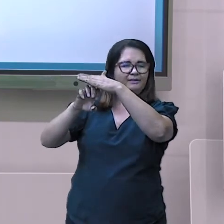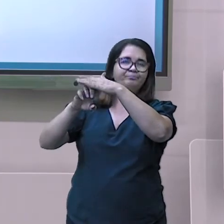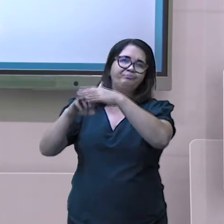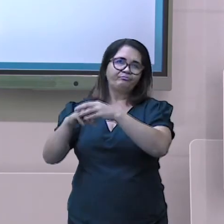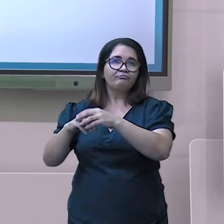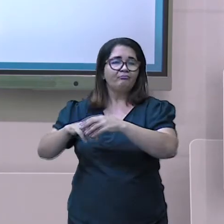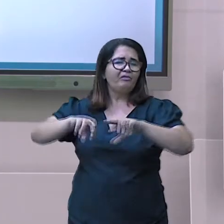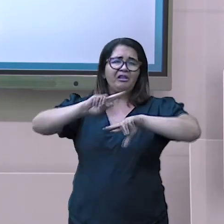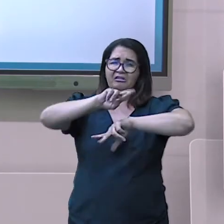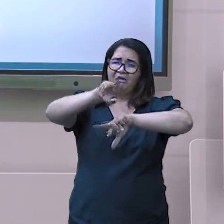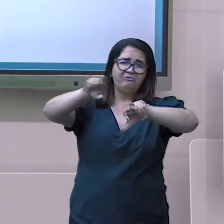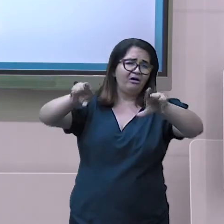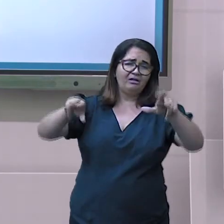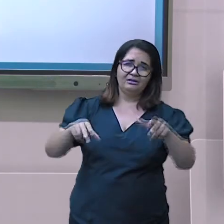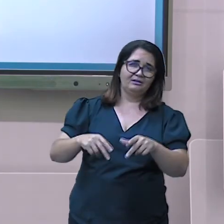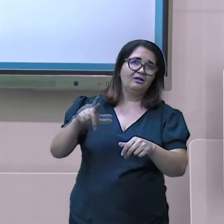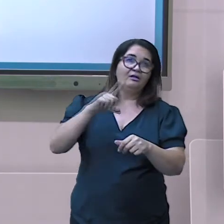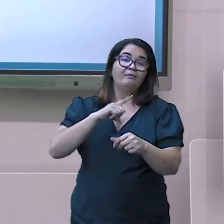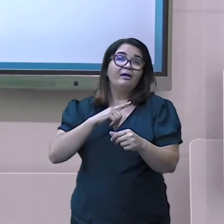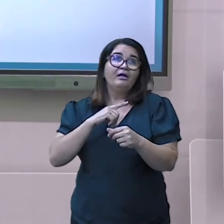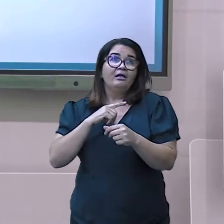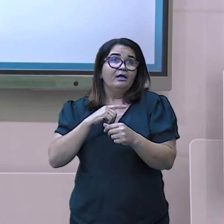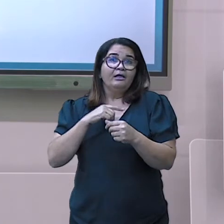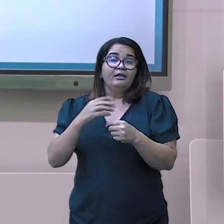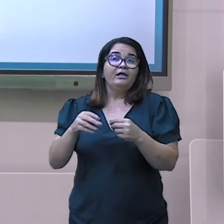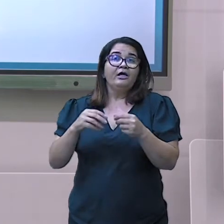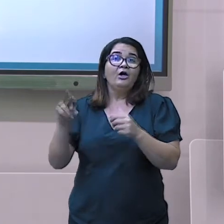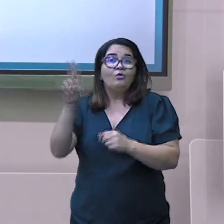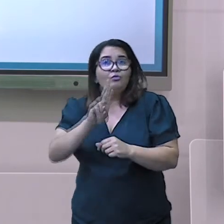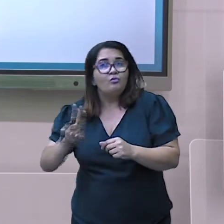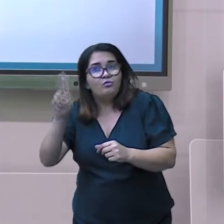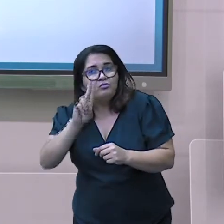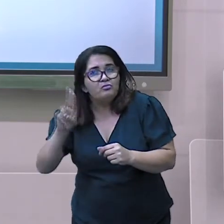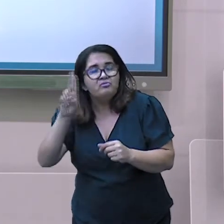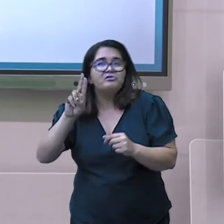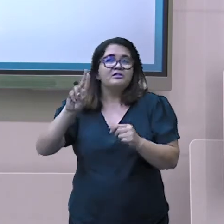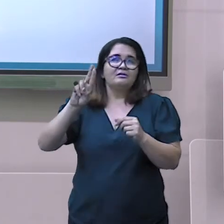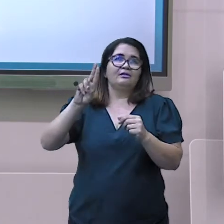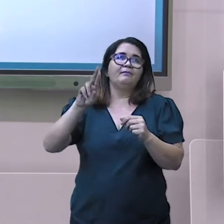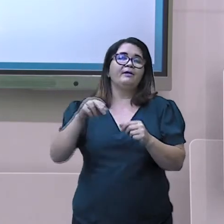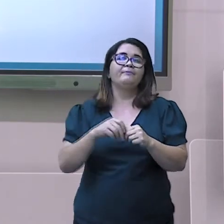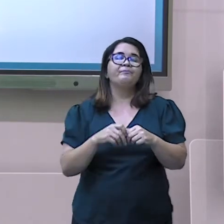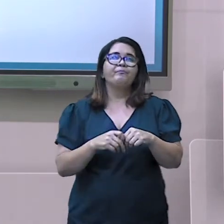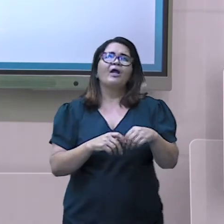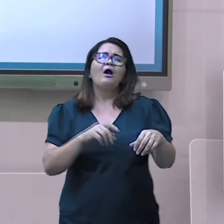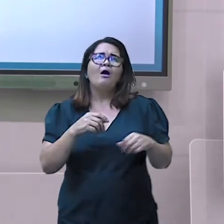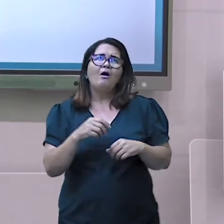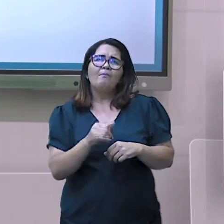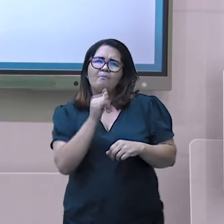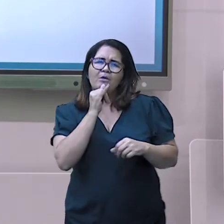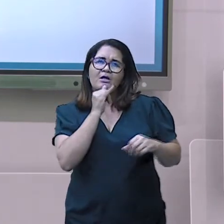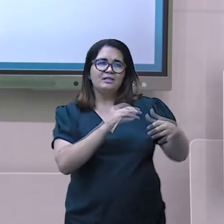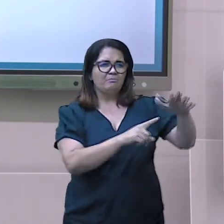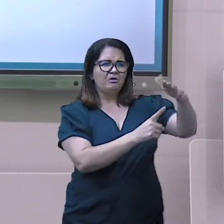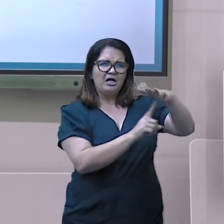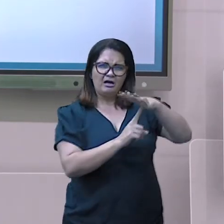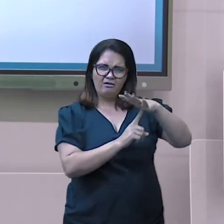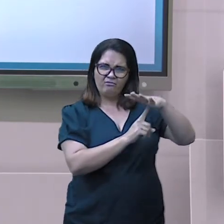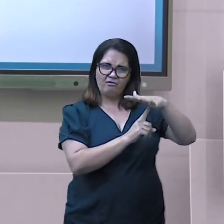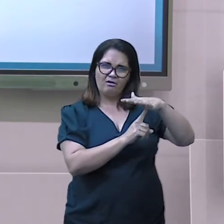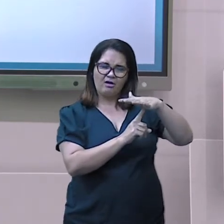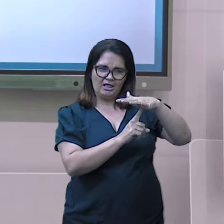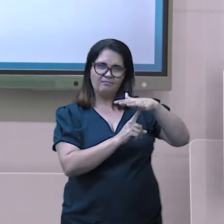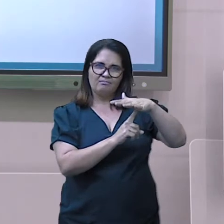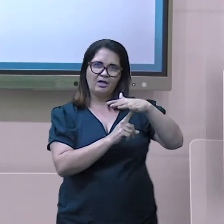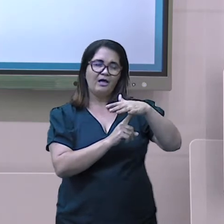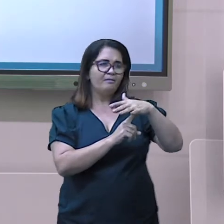em formatos imperfeitos. Por exemplo, ah, uma fruta tá amassada, ou ela não tá com o formato direitinho